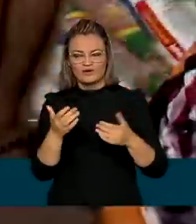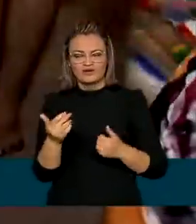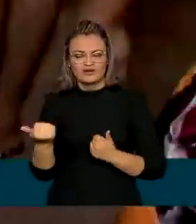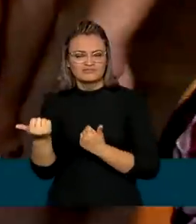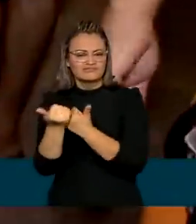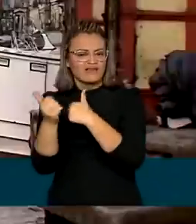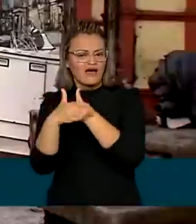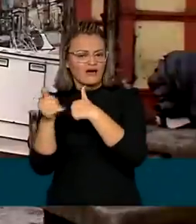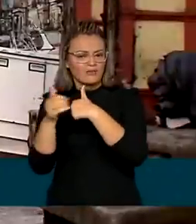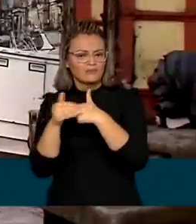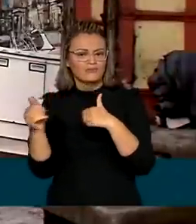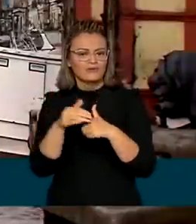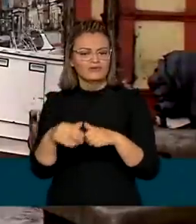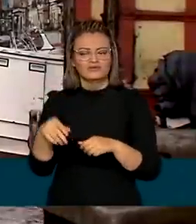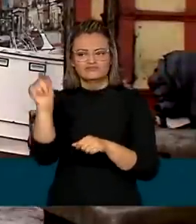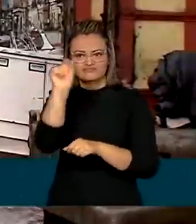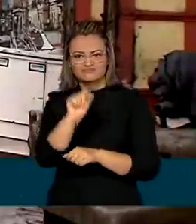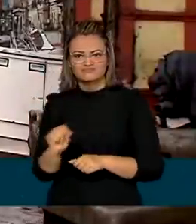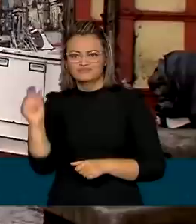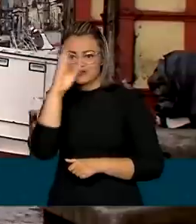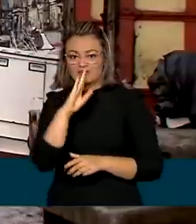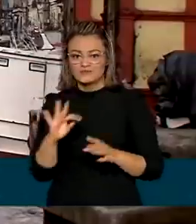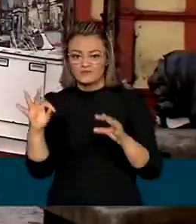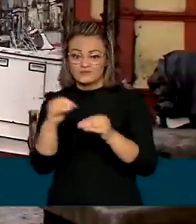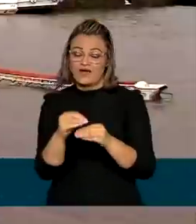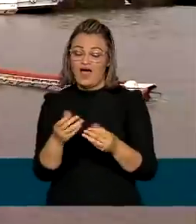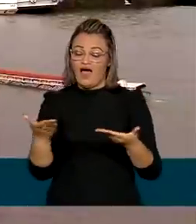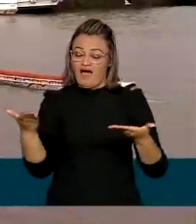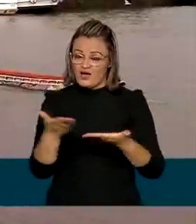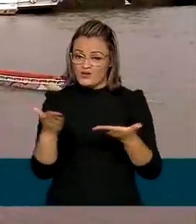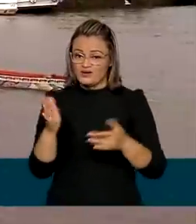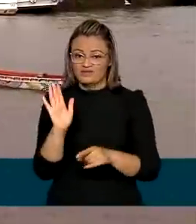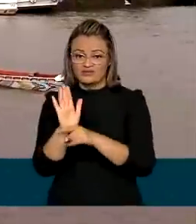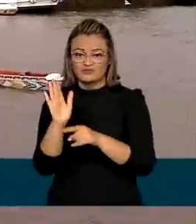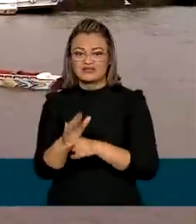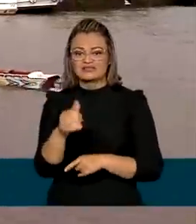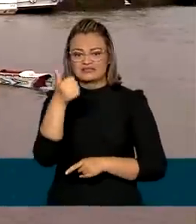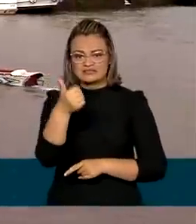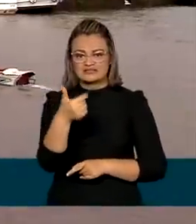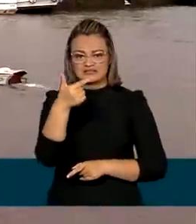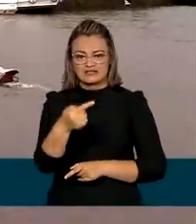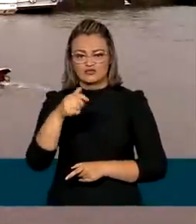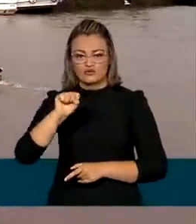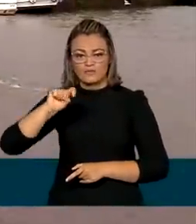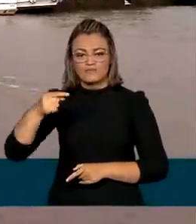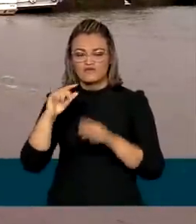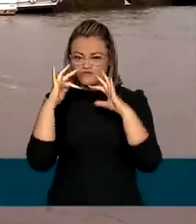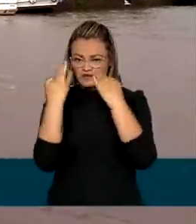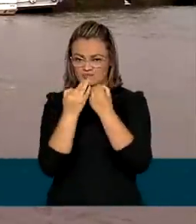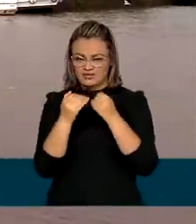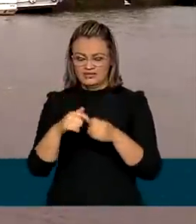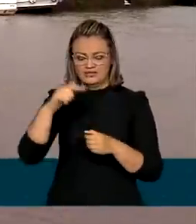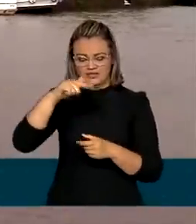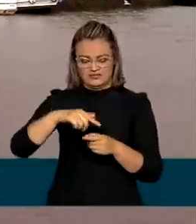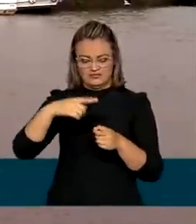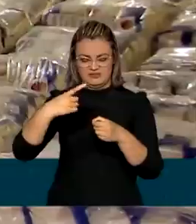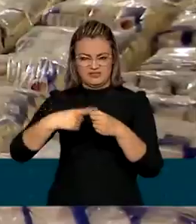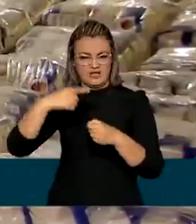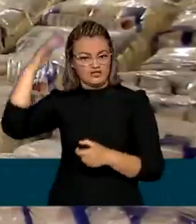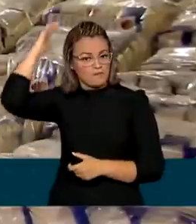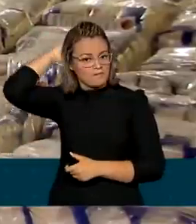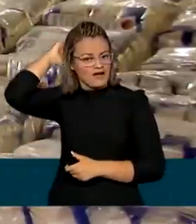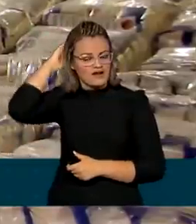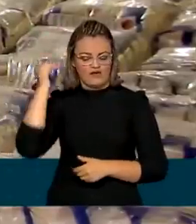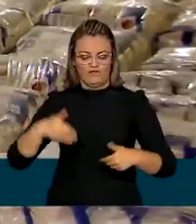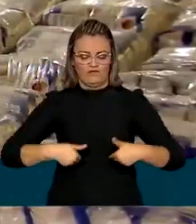para todos os cantos do Brasil. Agora, ele vai garantir que mais de 178 mil famílias no Estado do Pará não passem fome.